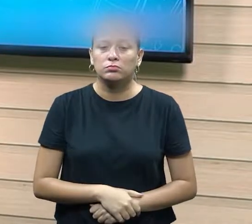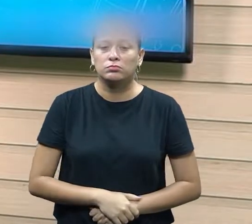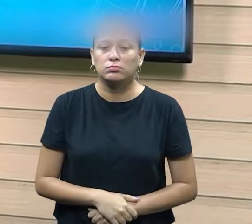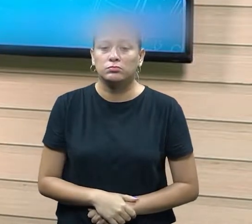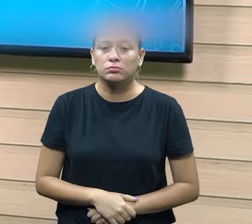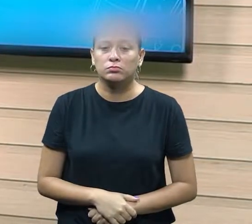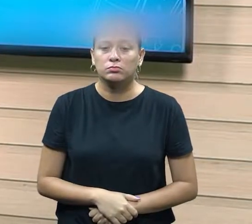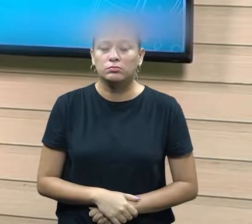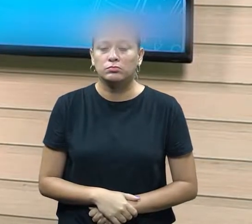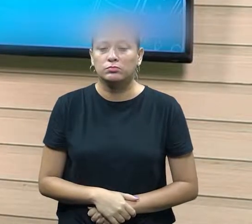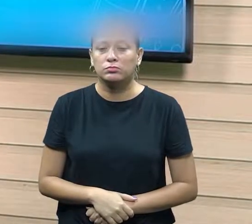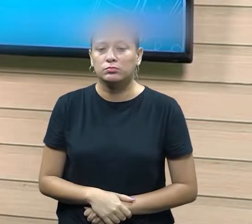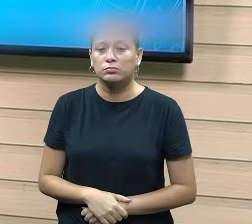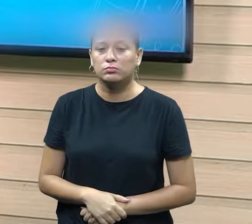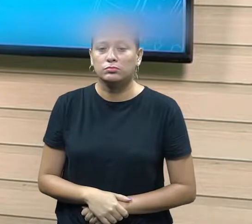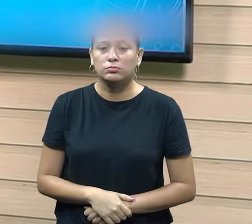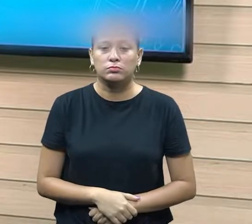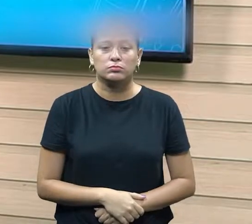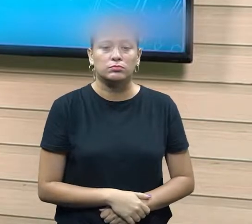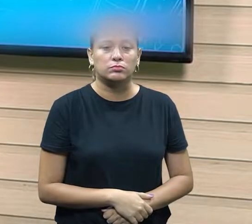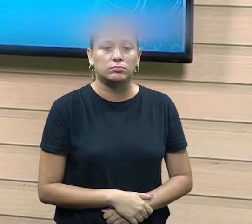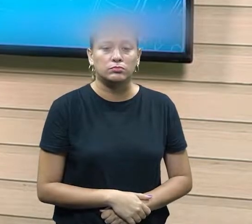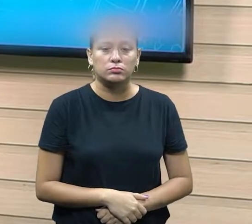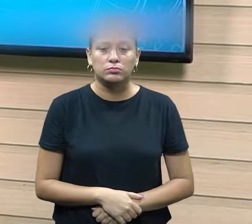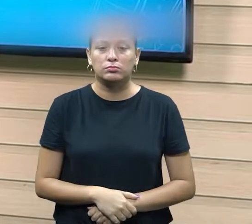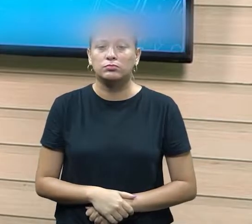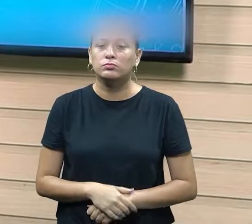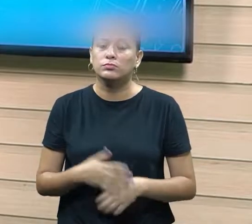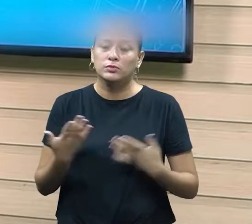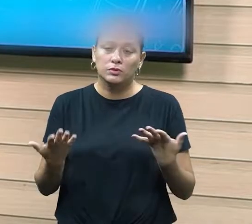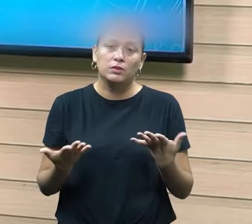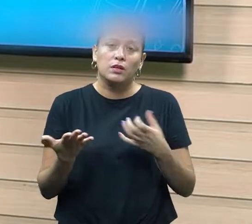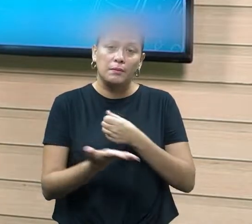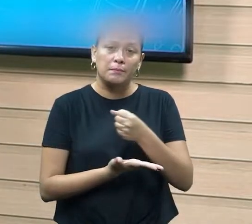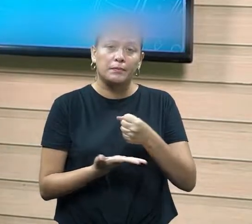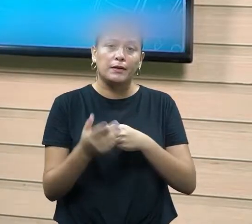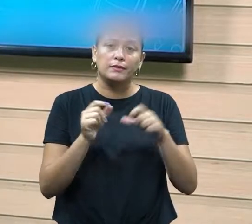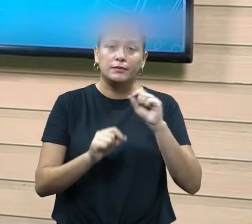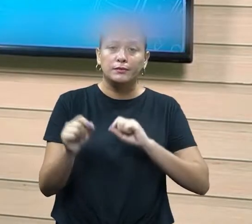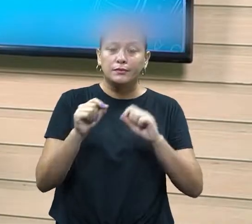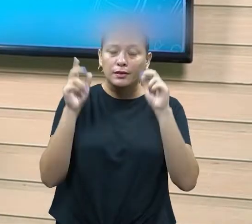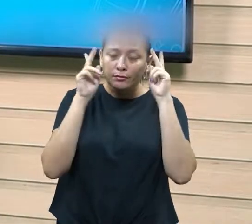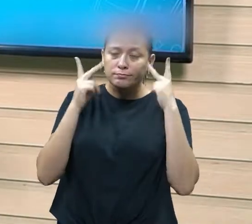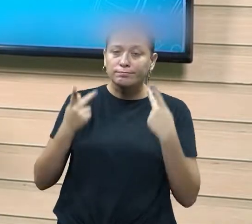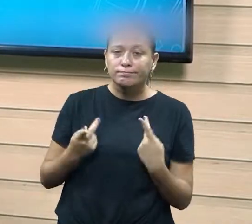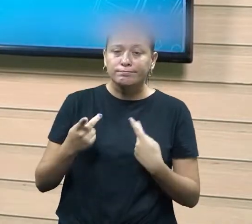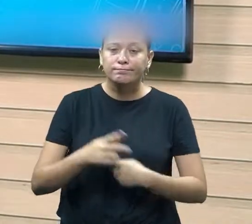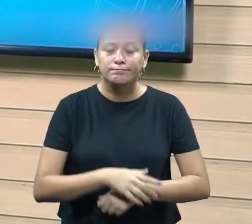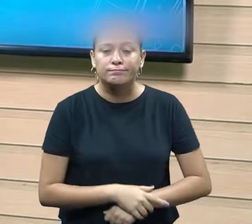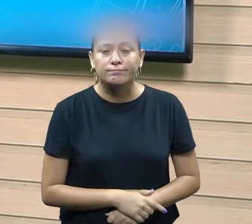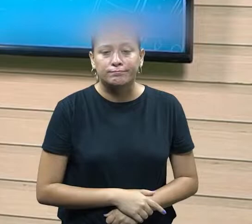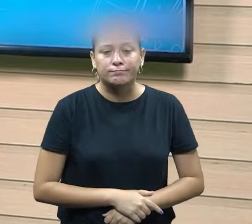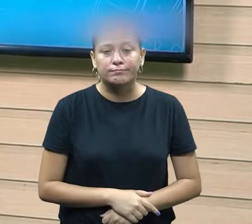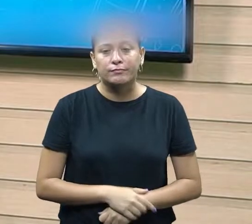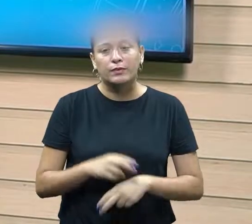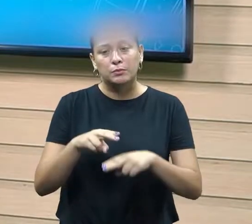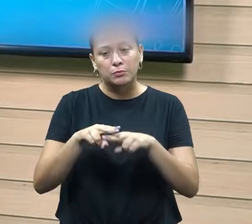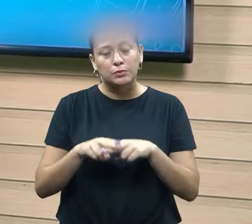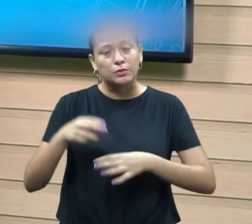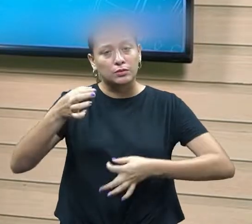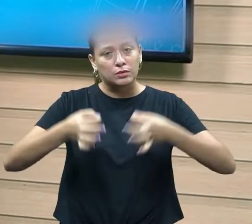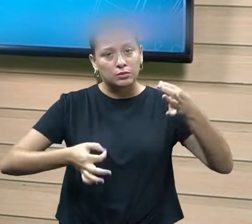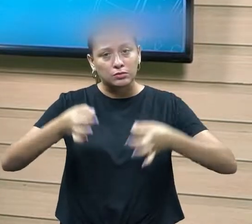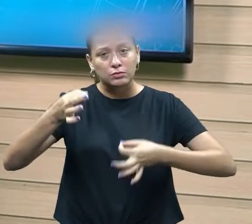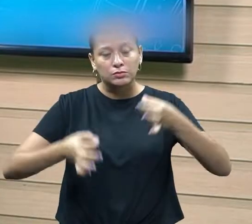aqui se diferencia mas o primordial está aí ser ser humano então é por isso que entra a questão da justiça porque